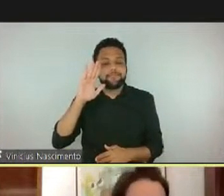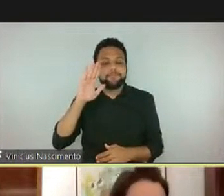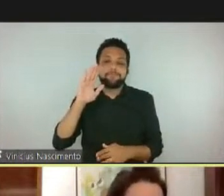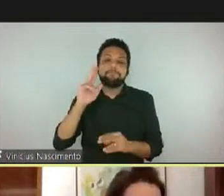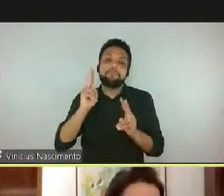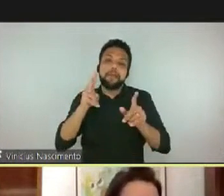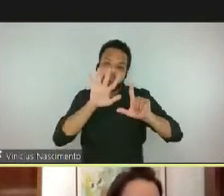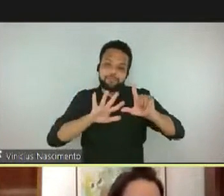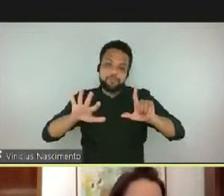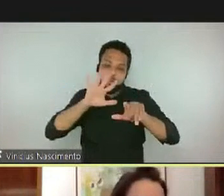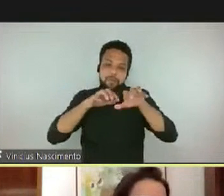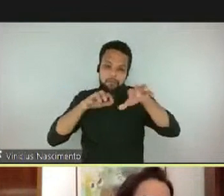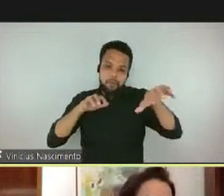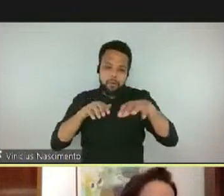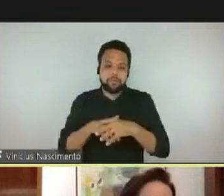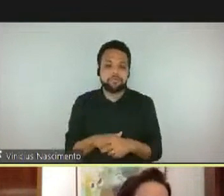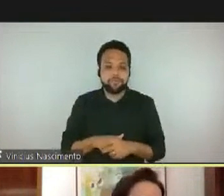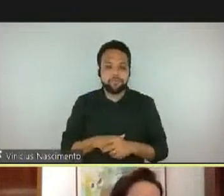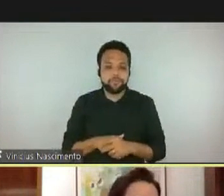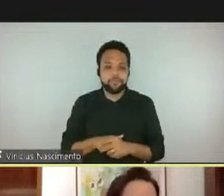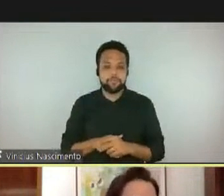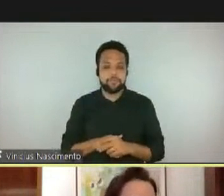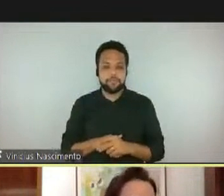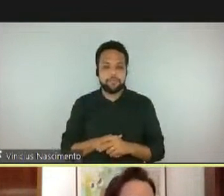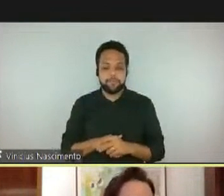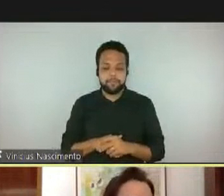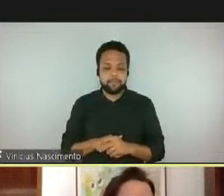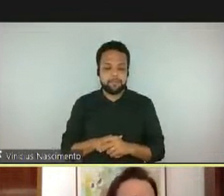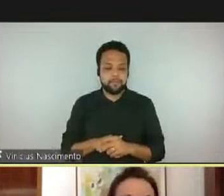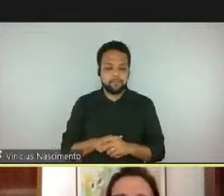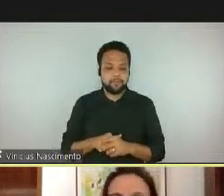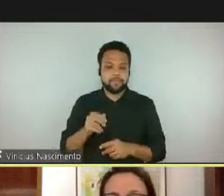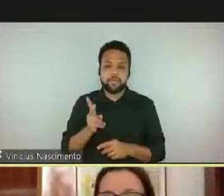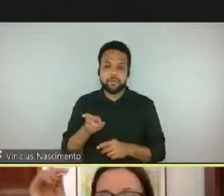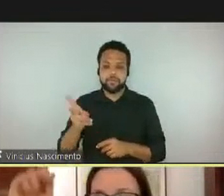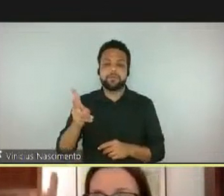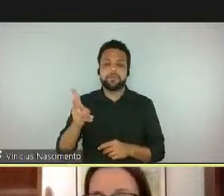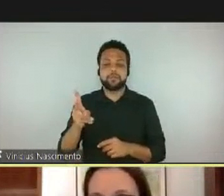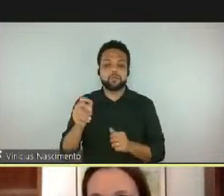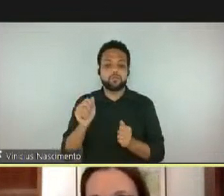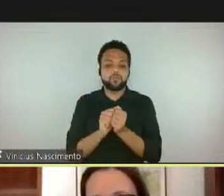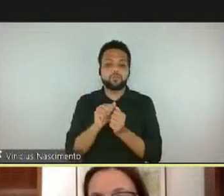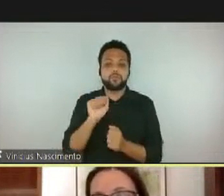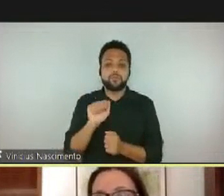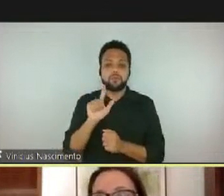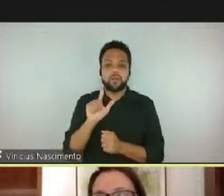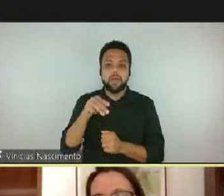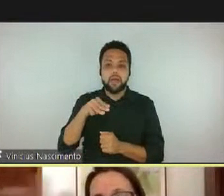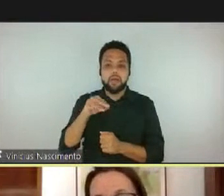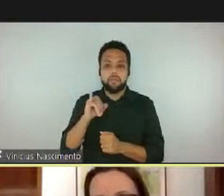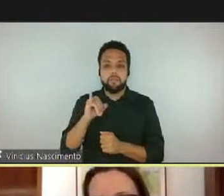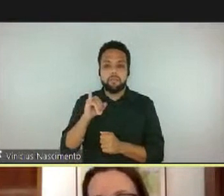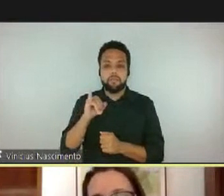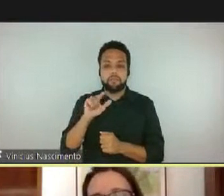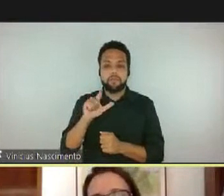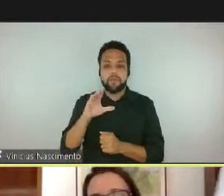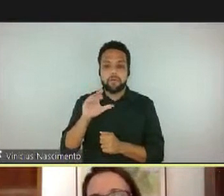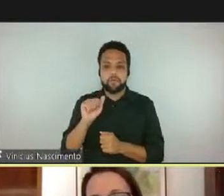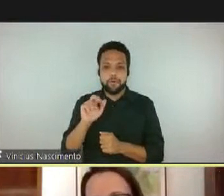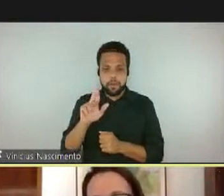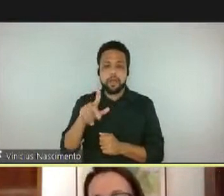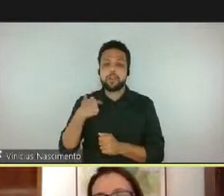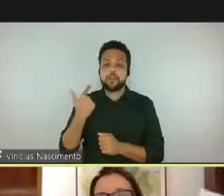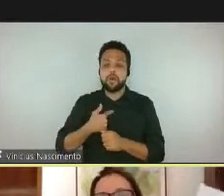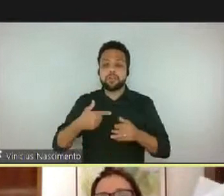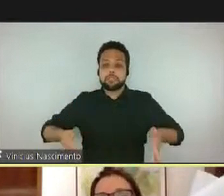Seguindo essa aproximação com a Milka, nós vamos para o sétimo andar para ver essas obras, a